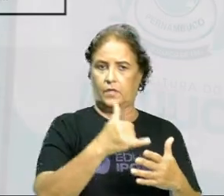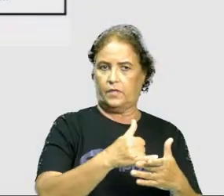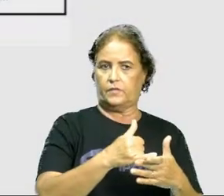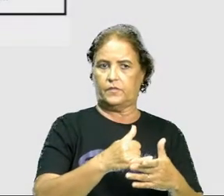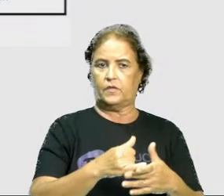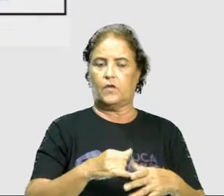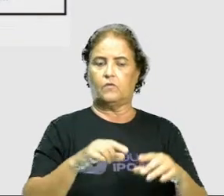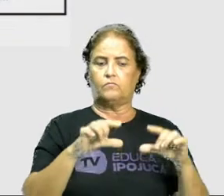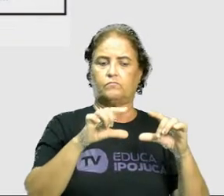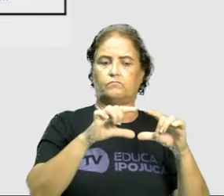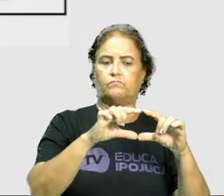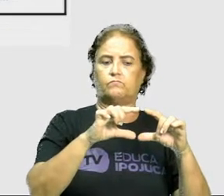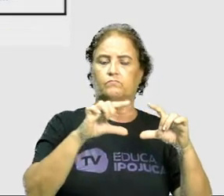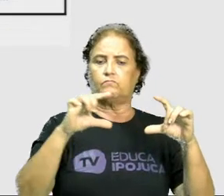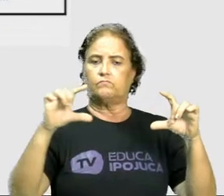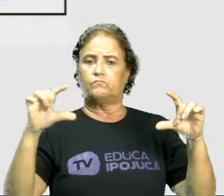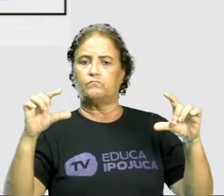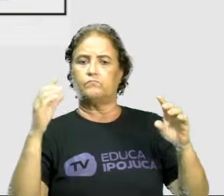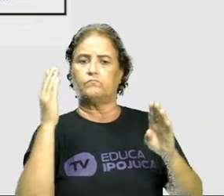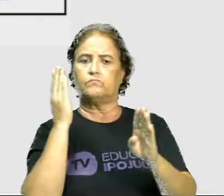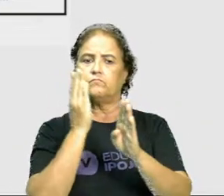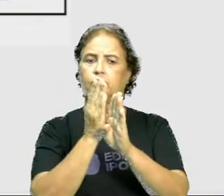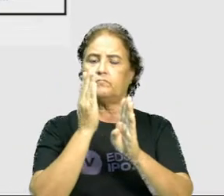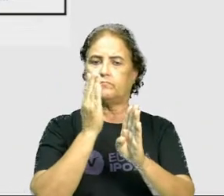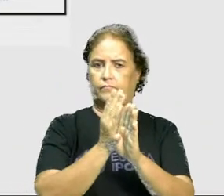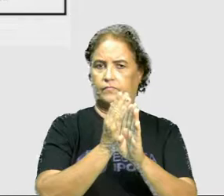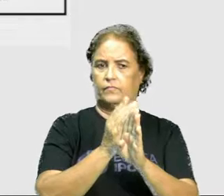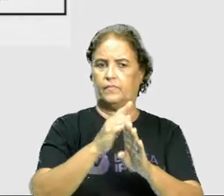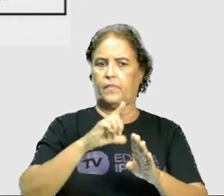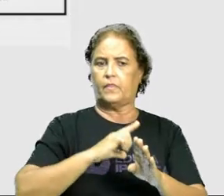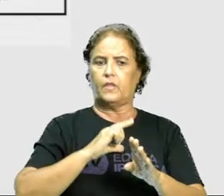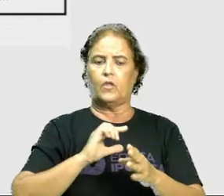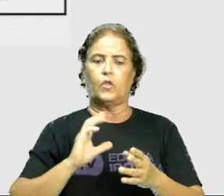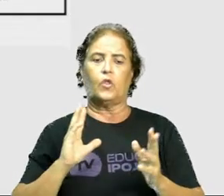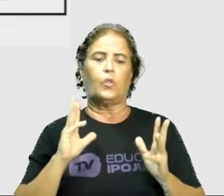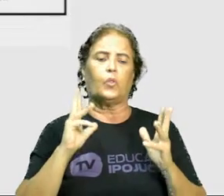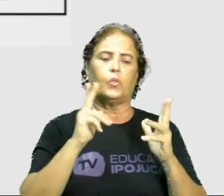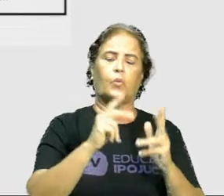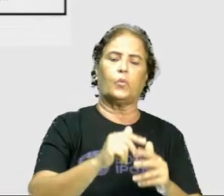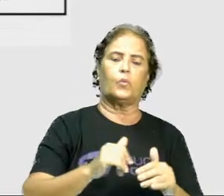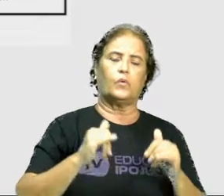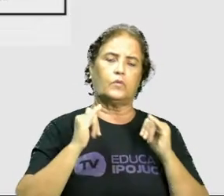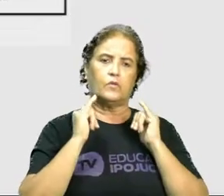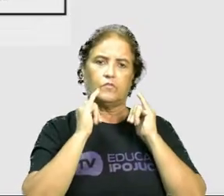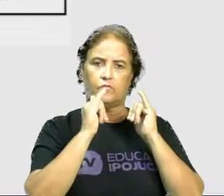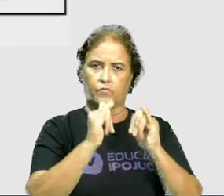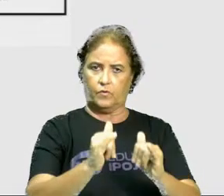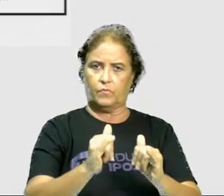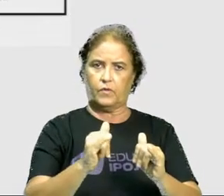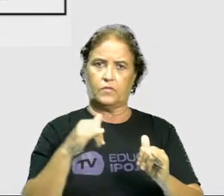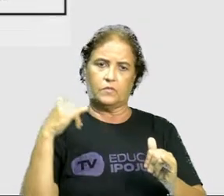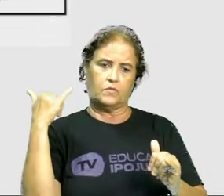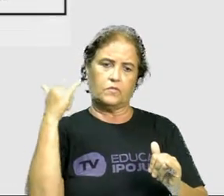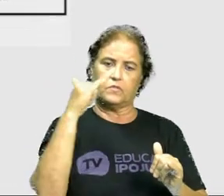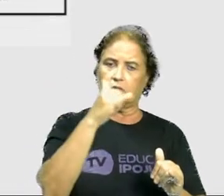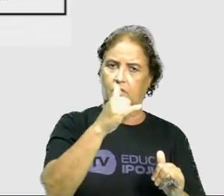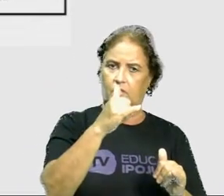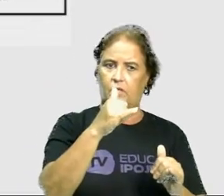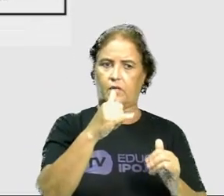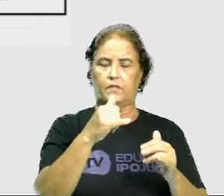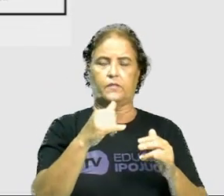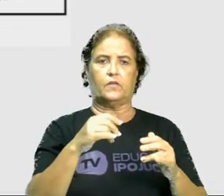ou etiqueta de identificação. Onde tem todas as informações elétricas daquele aparelho.